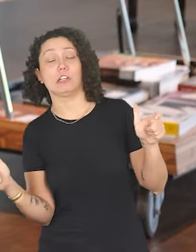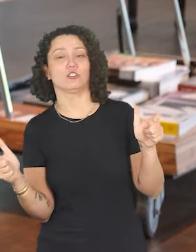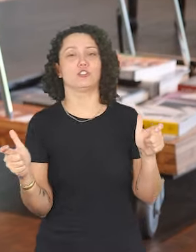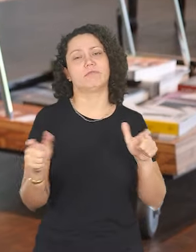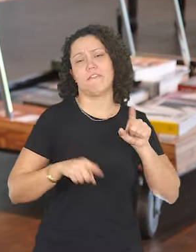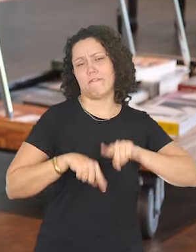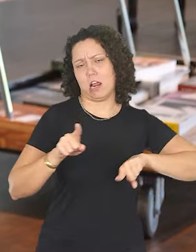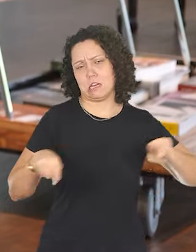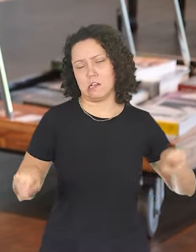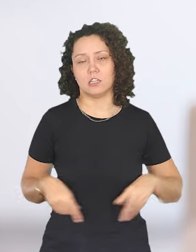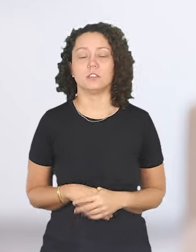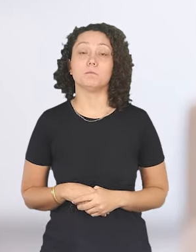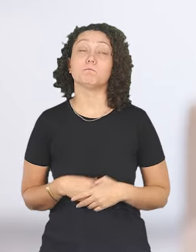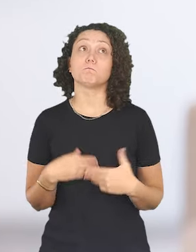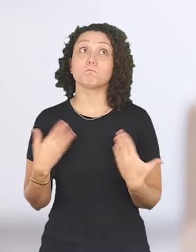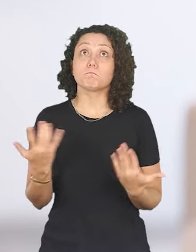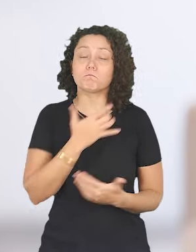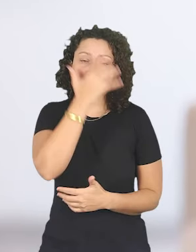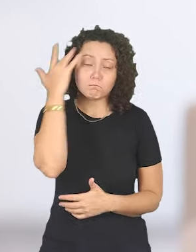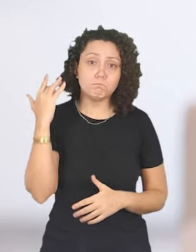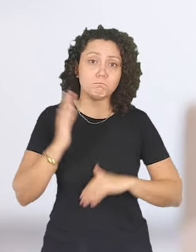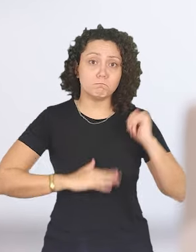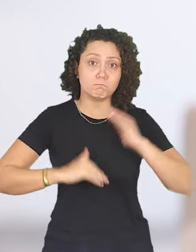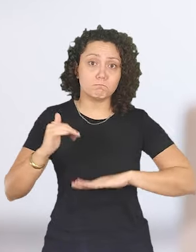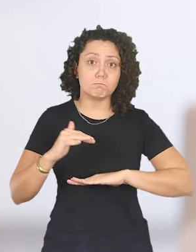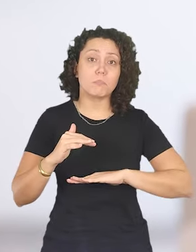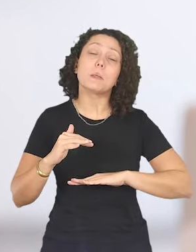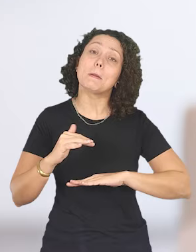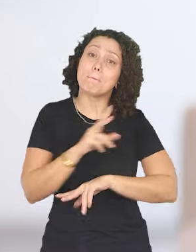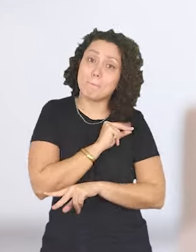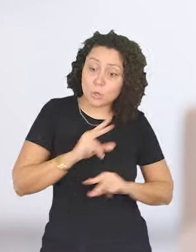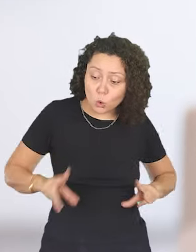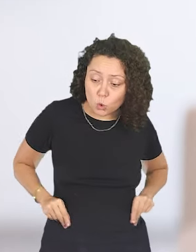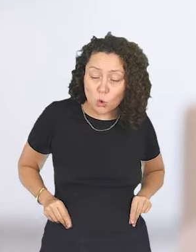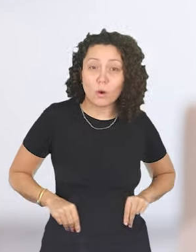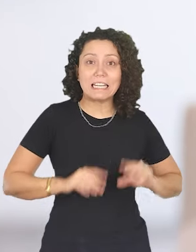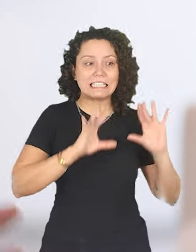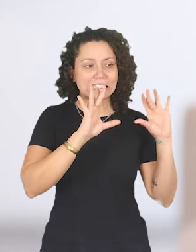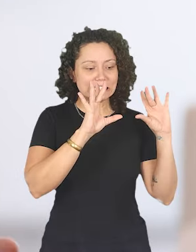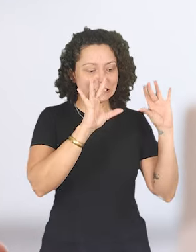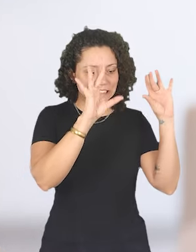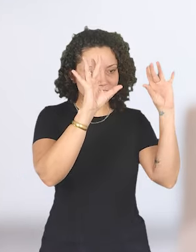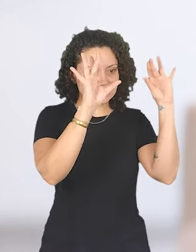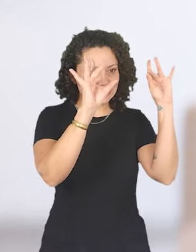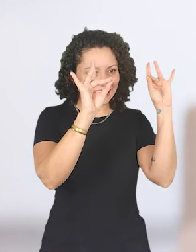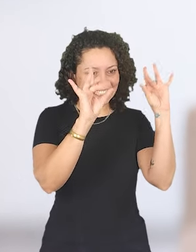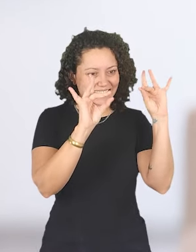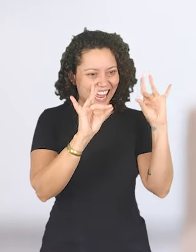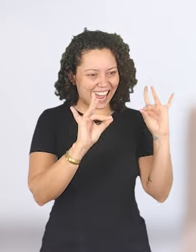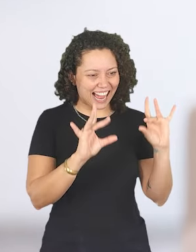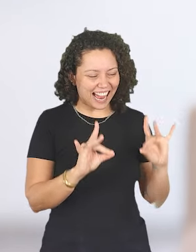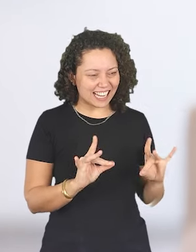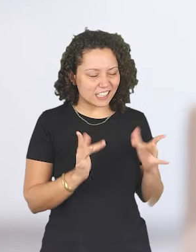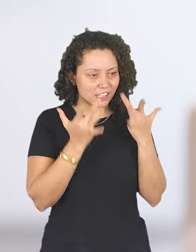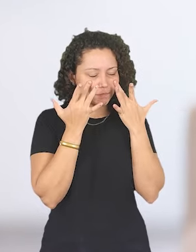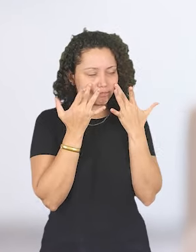médias, né? Então, o produtor, ele vai cuidar de todos os detalhes, né?